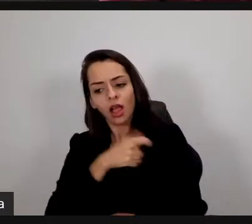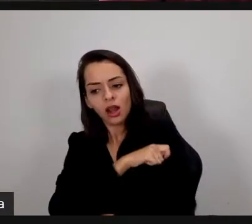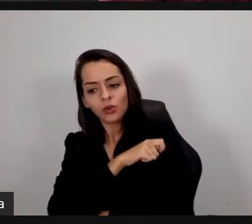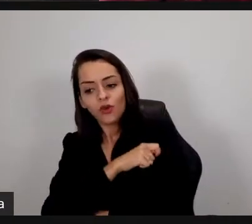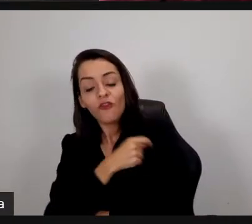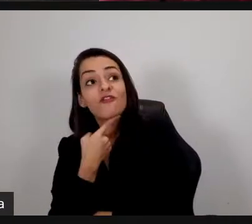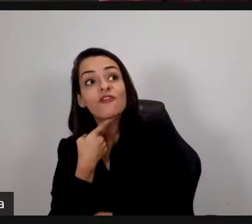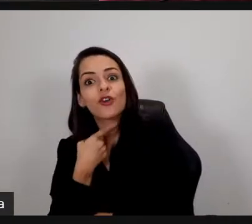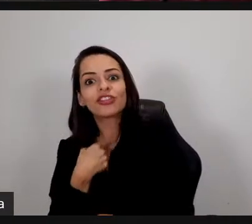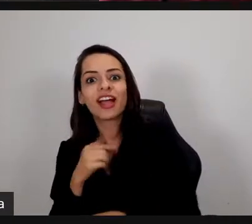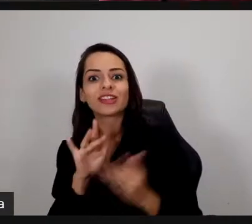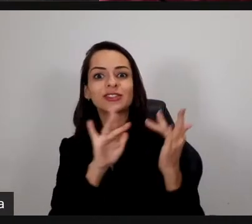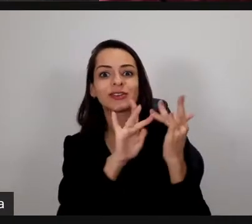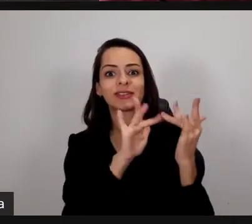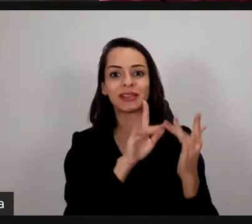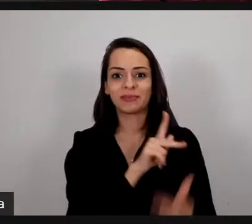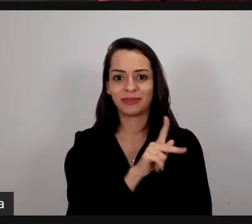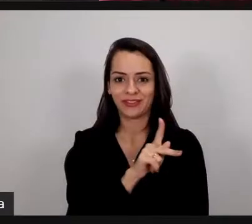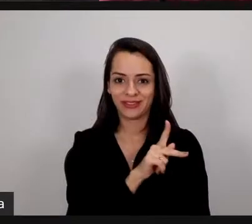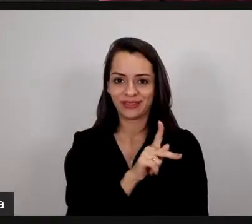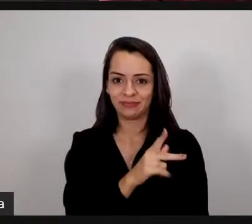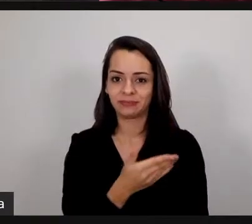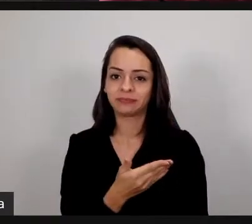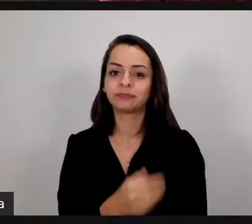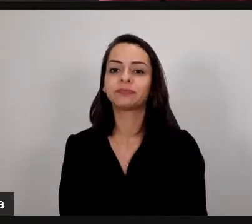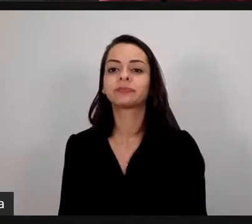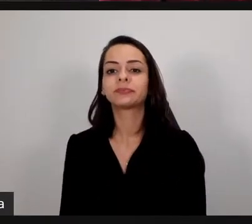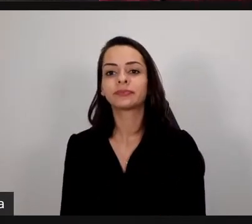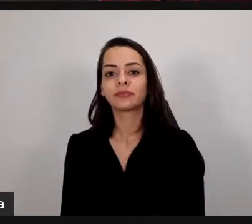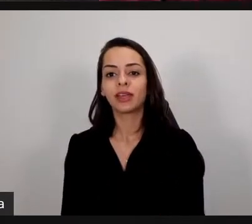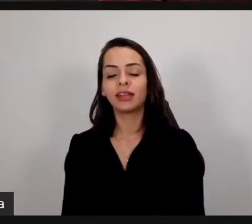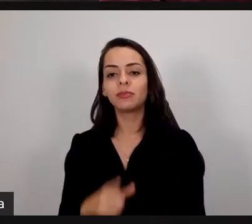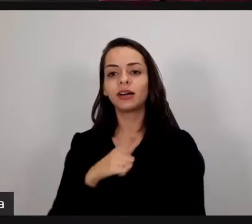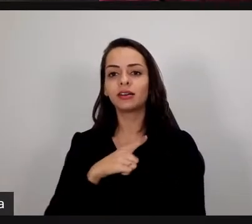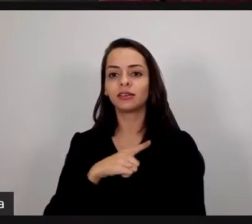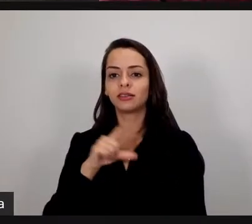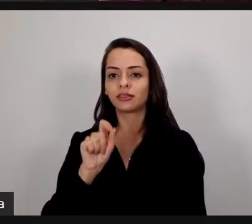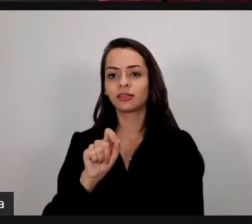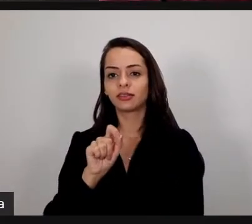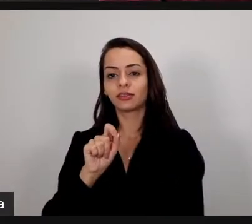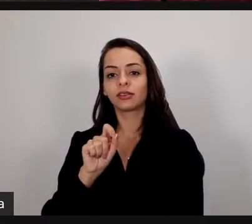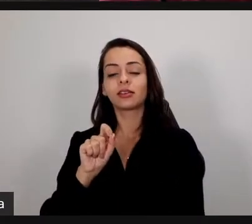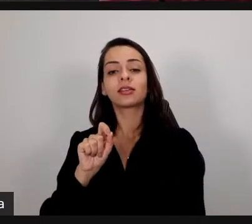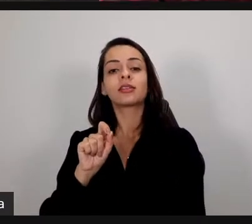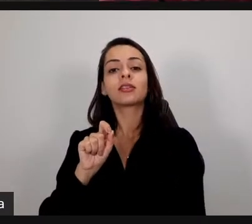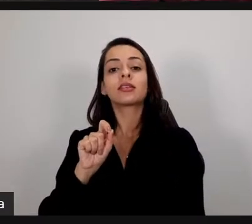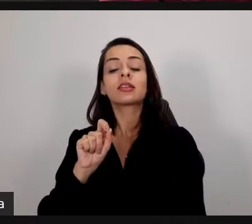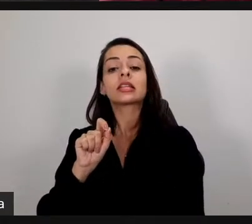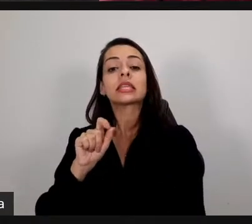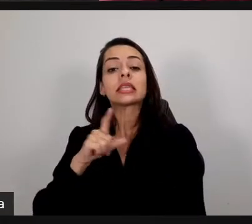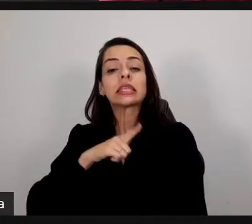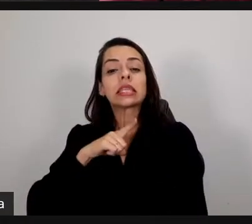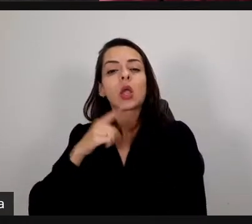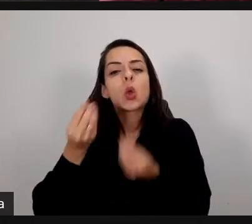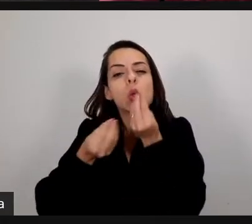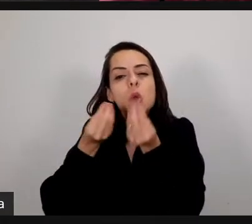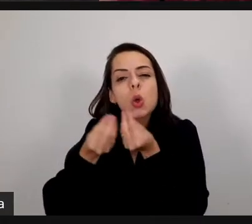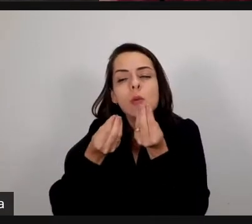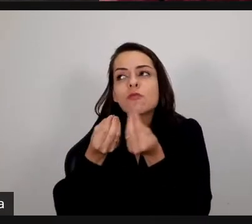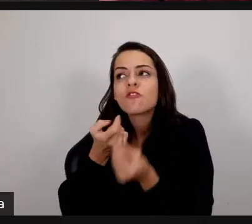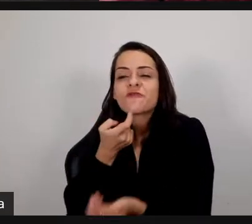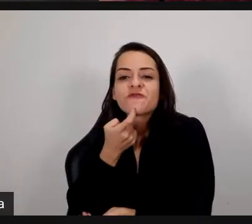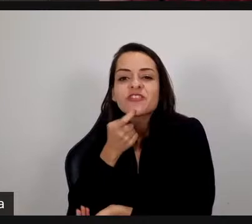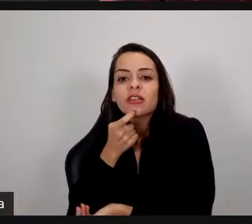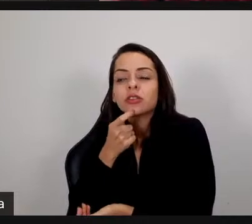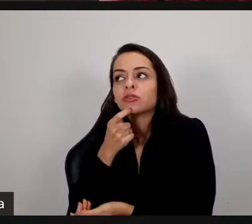me falou uma vez eu tomei a liberdade de pegar esse termo para ela que é tropicalizar o sistema finlandês é o